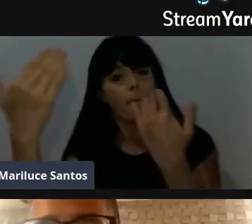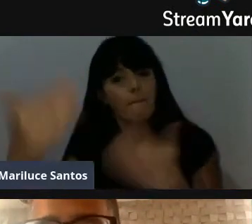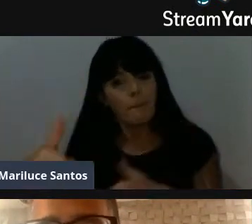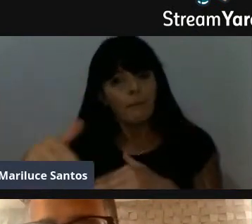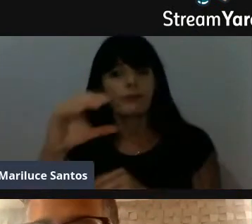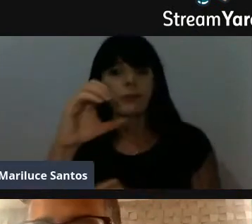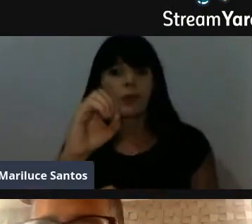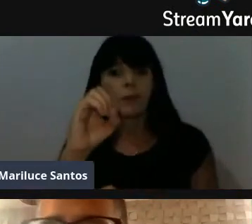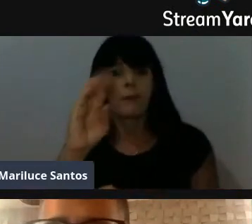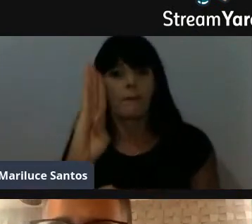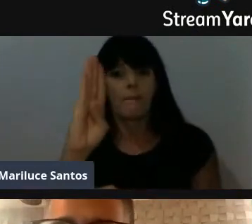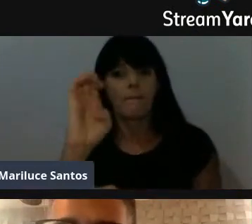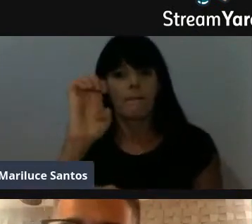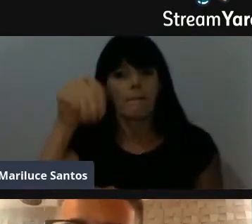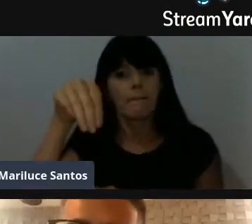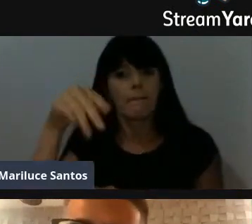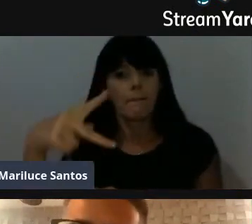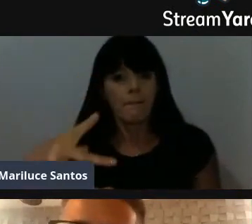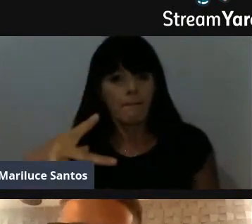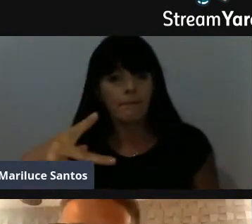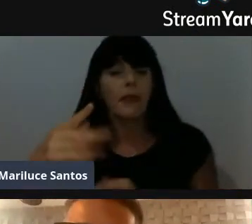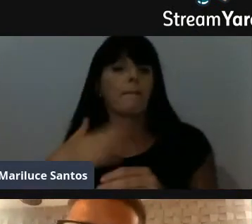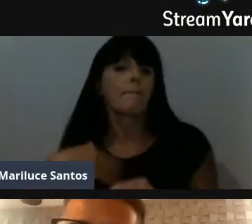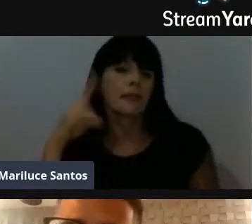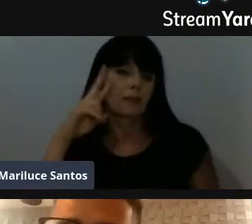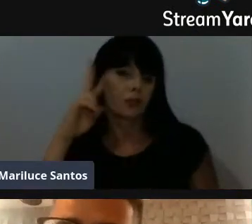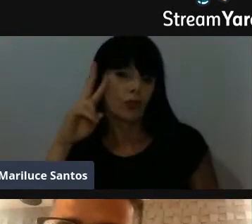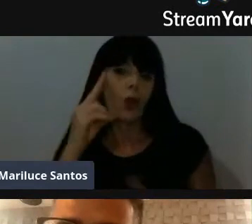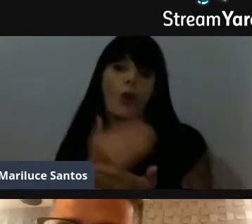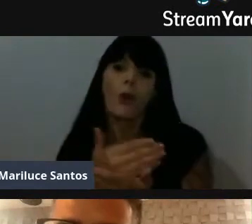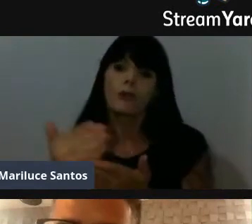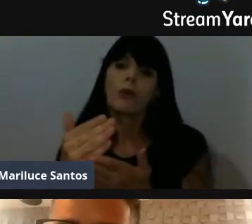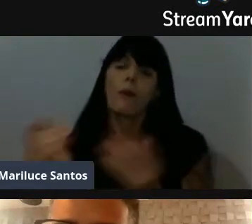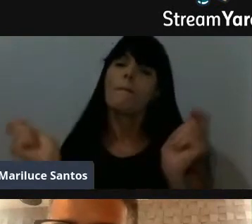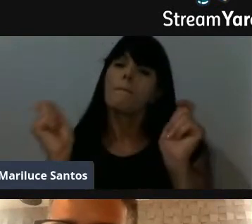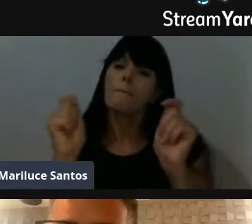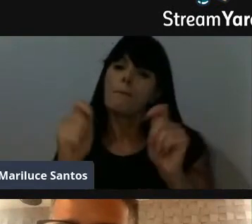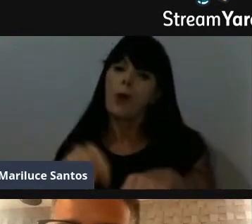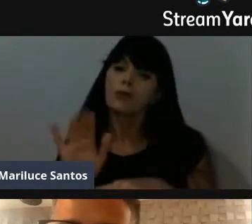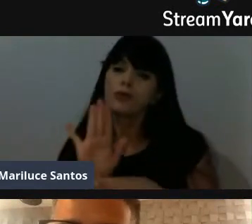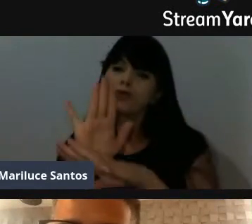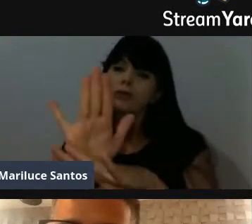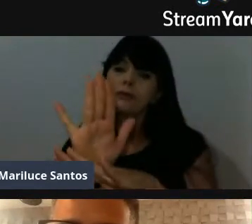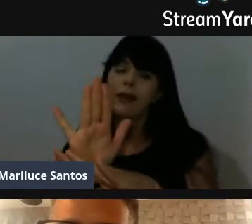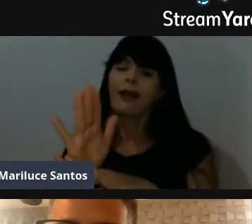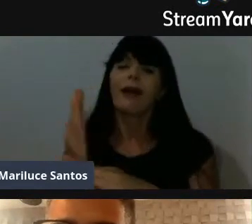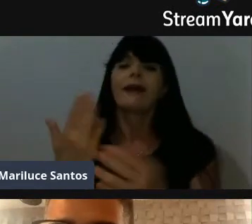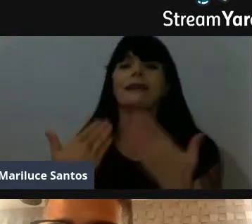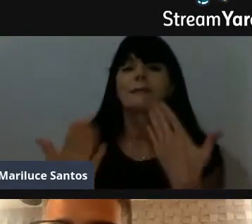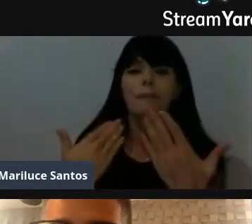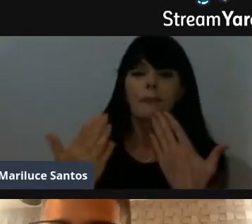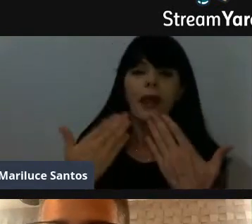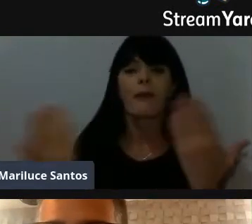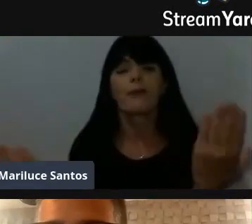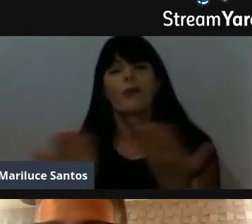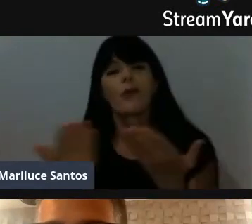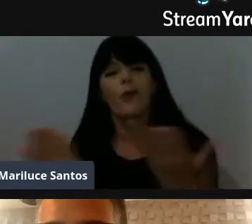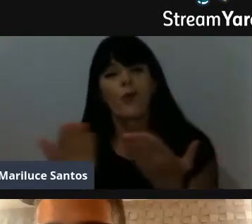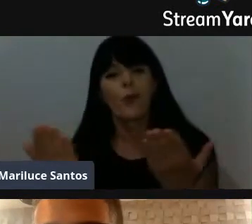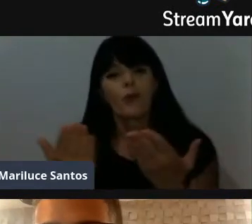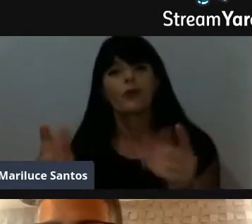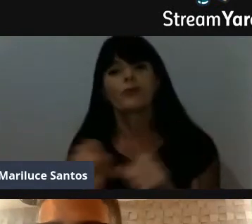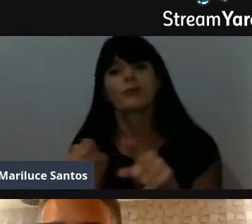posicionado nela, e minha história começou. Espero poder contribuir nesta noite, neste bate-papo, prazer estar com os demais aí, Leandro, Letinho,